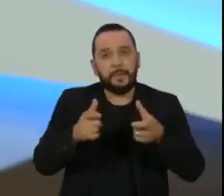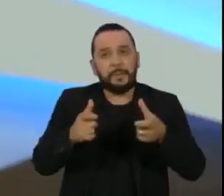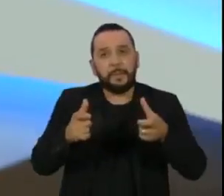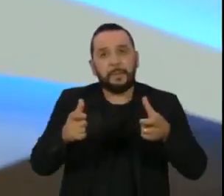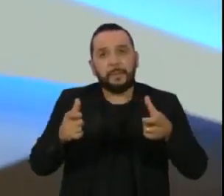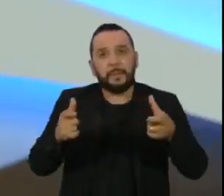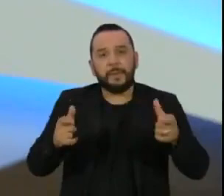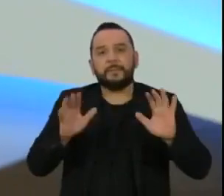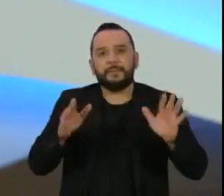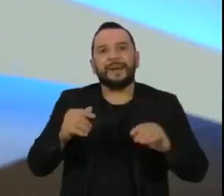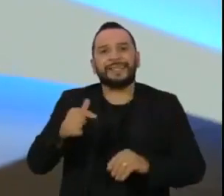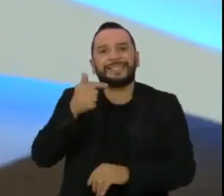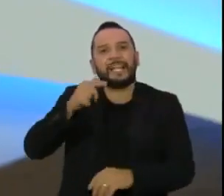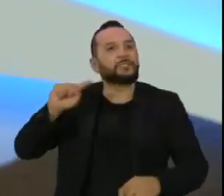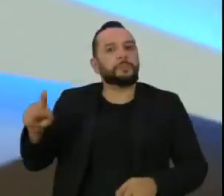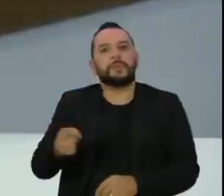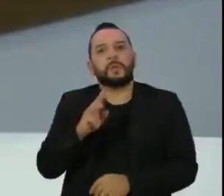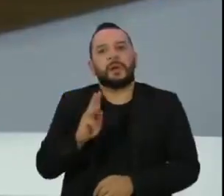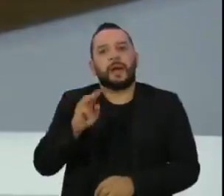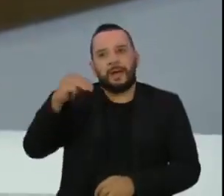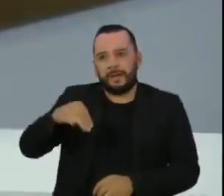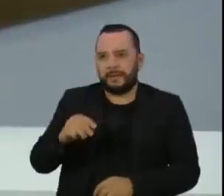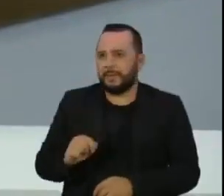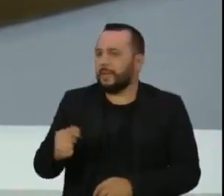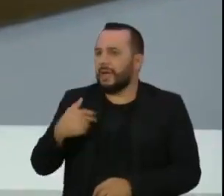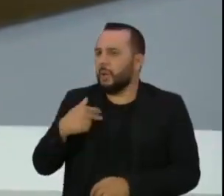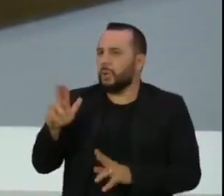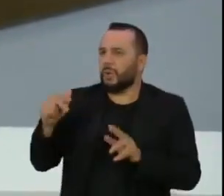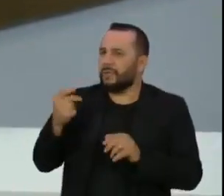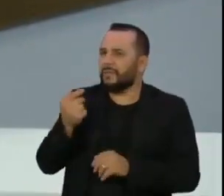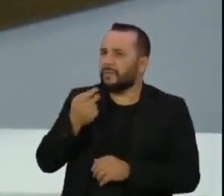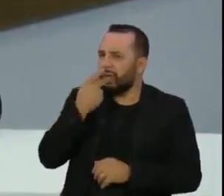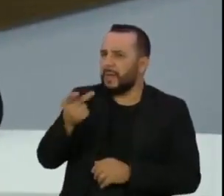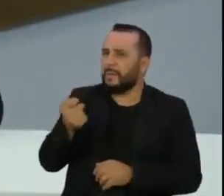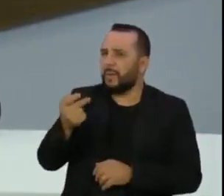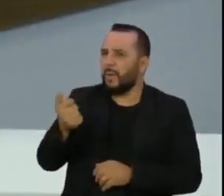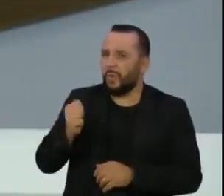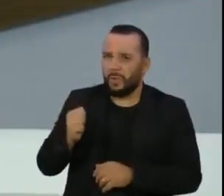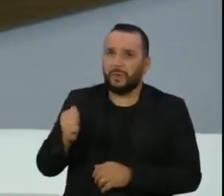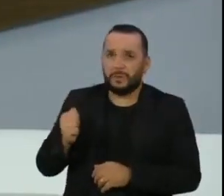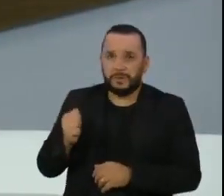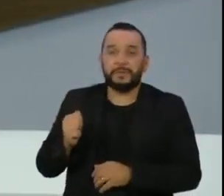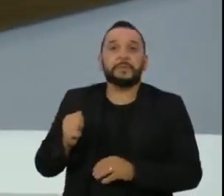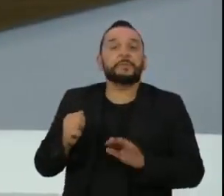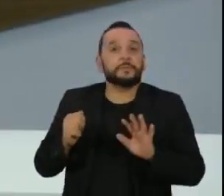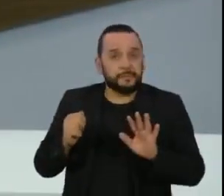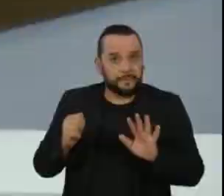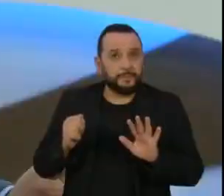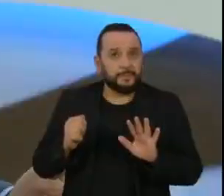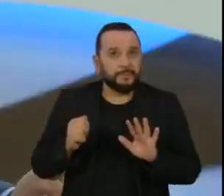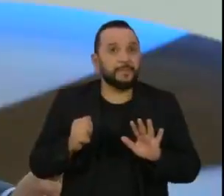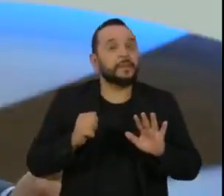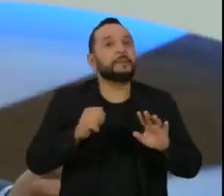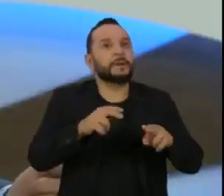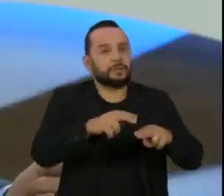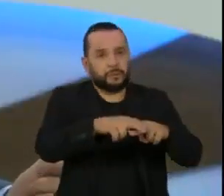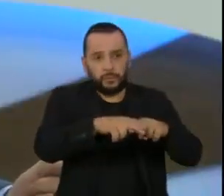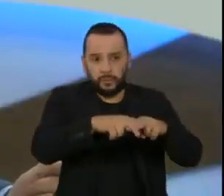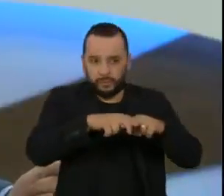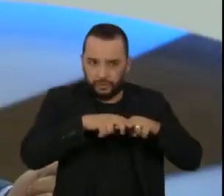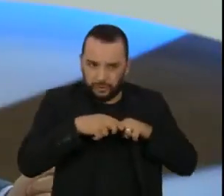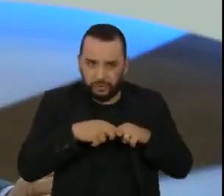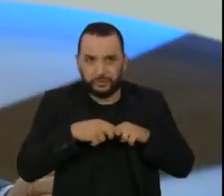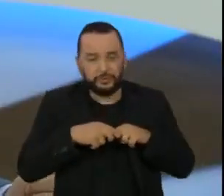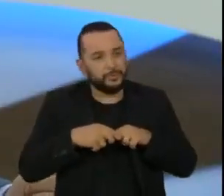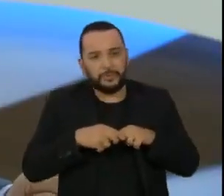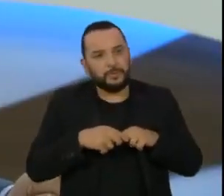Já estava em 7 mil quilômetros. Não, eu nunca falei que foi baixo. Nunca falei que... Nunca foi... Não, eu quero dizer o seguinte, a causa vai muito mais